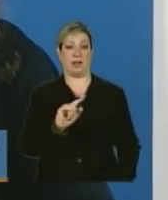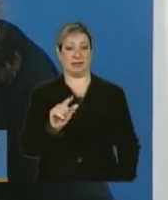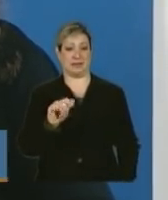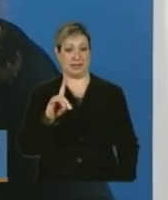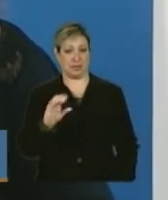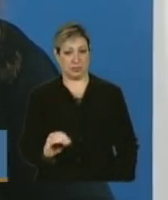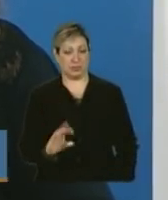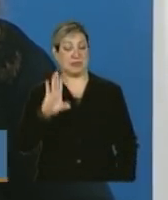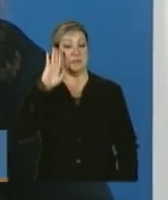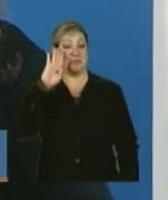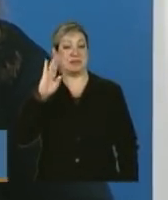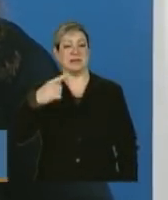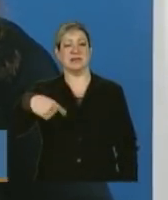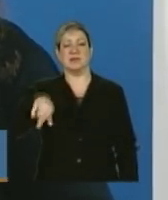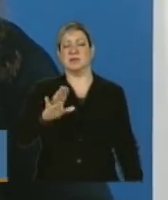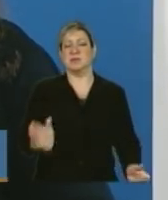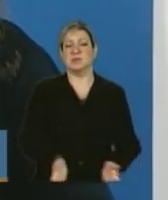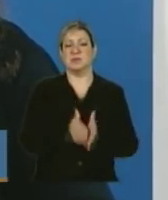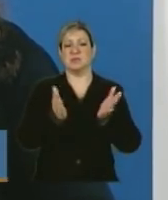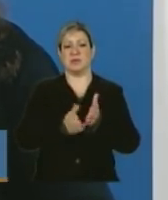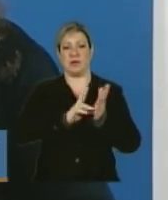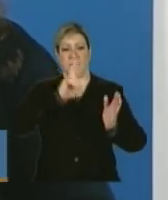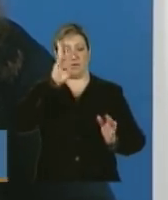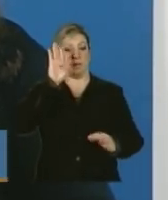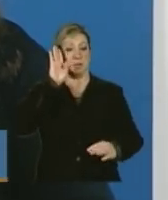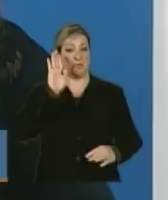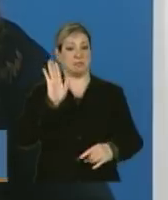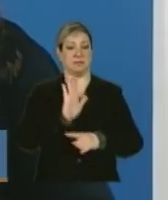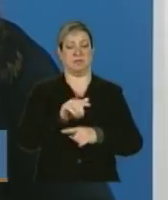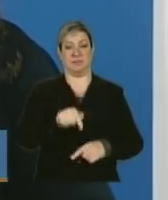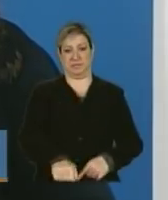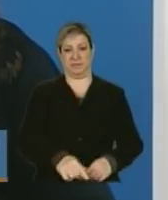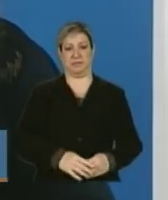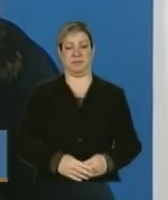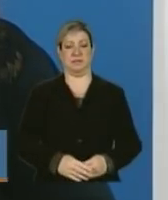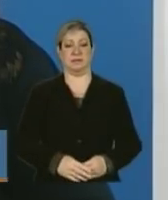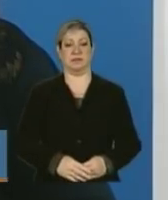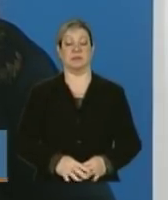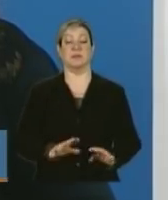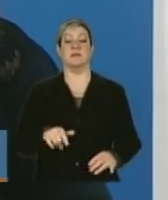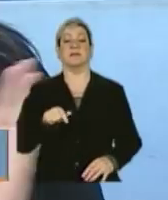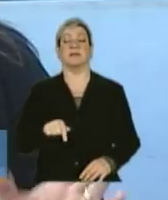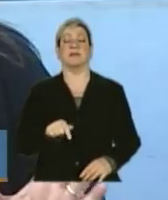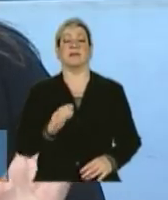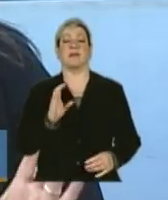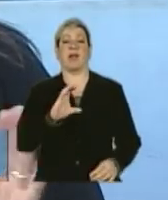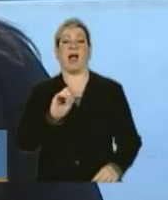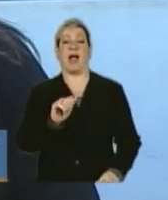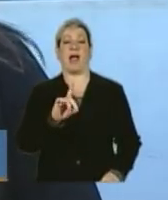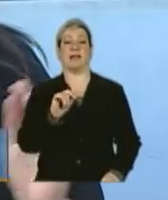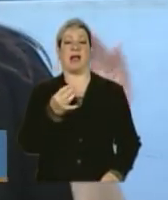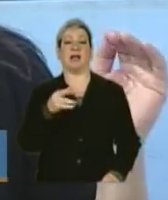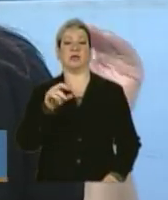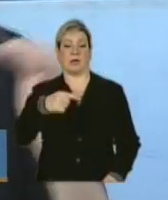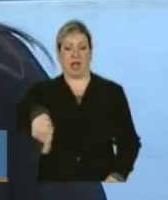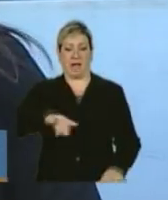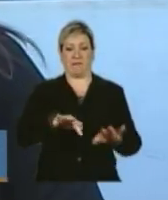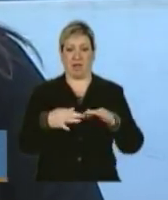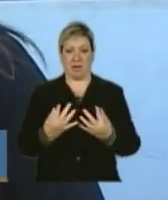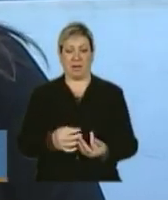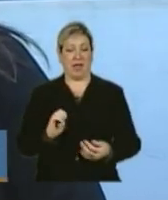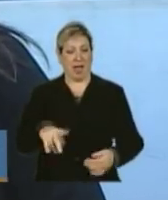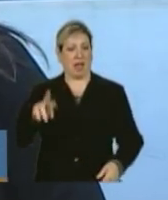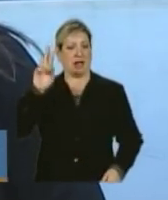aquelas em situação de extrema pobreza, que são o público preferencial do Brasil Sem Miséria. Bom, o cadastramento dessas famílias é uma obrigação, vamos dizer assim, uma